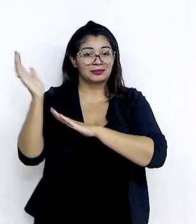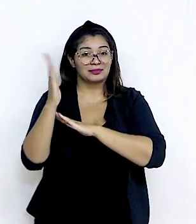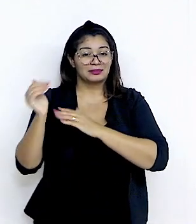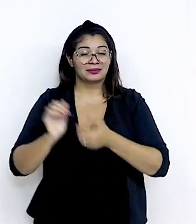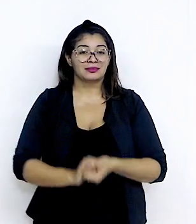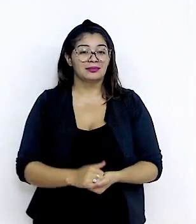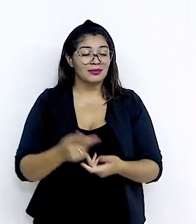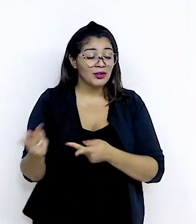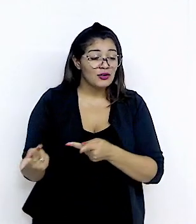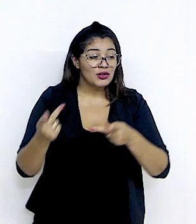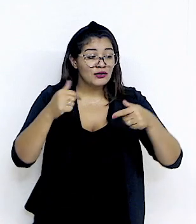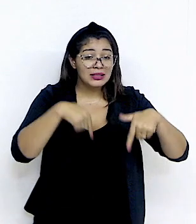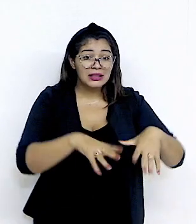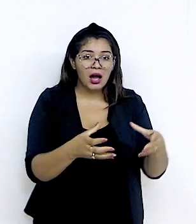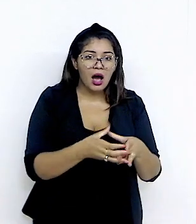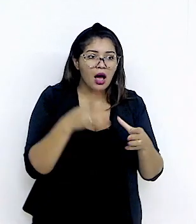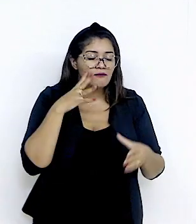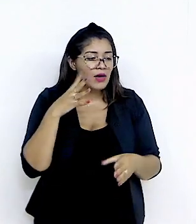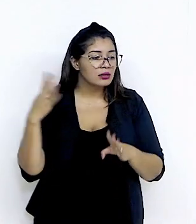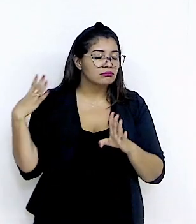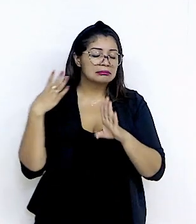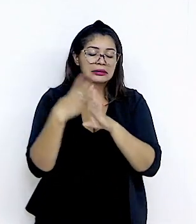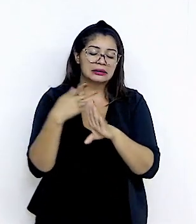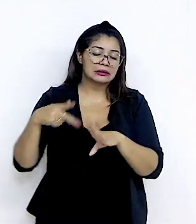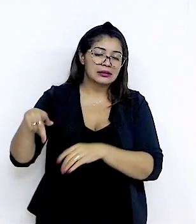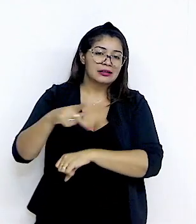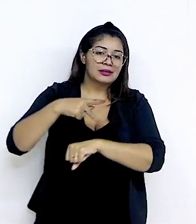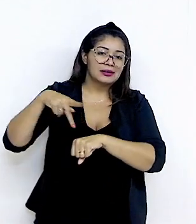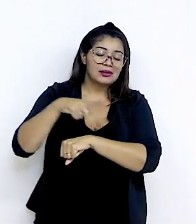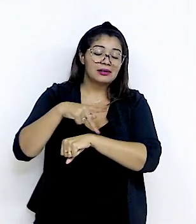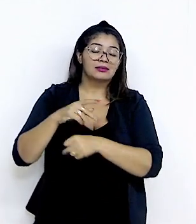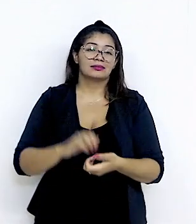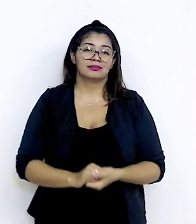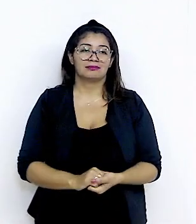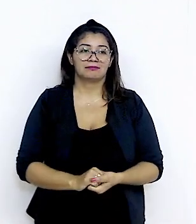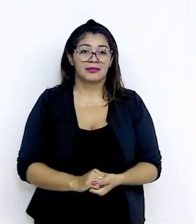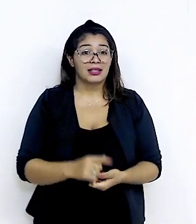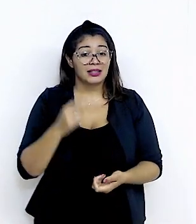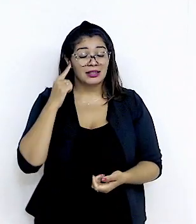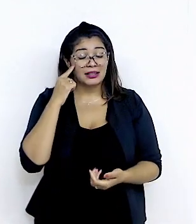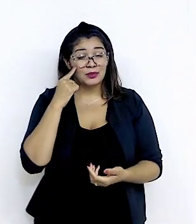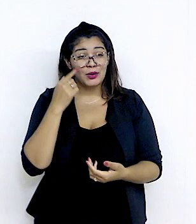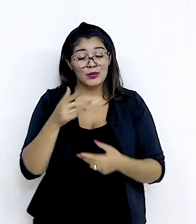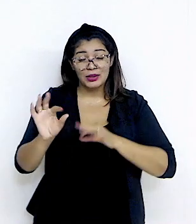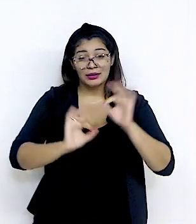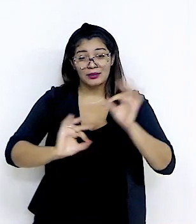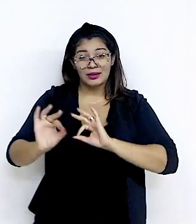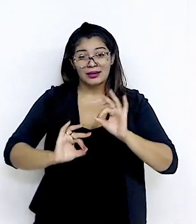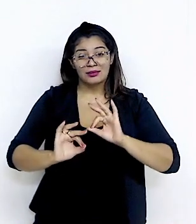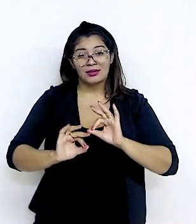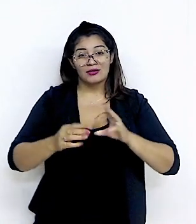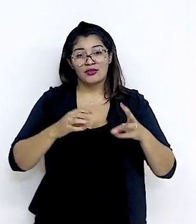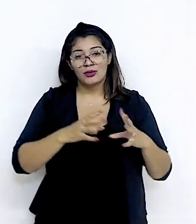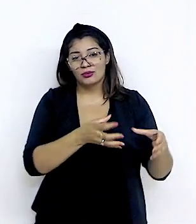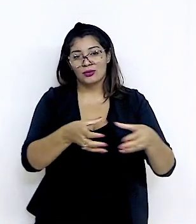Expo Visitar esses pavilhões Descobrir esses países Descobrir esses mercados E, quiçá, planejar missões